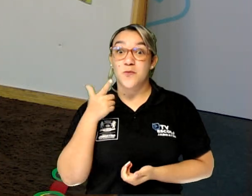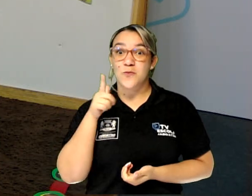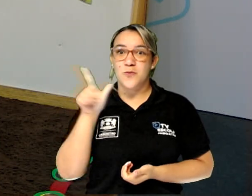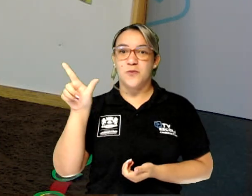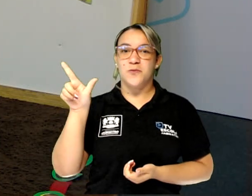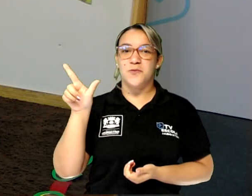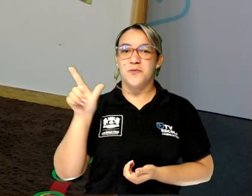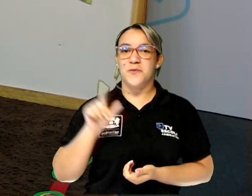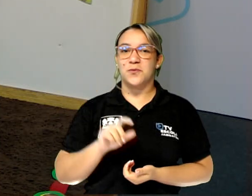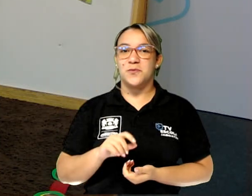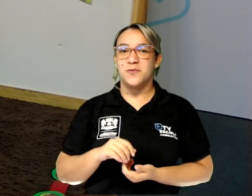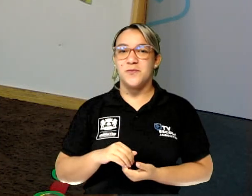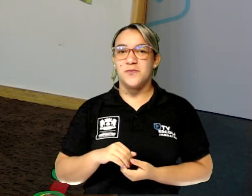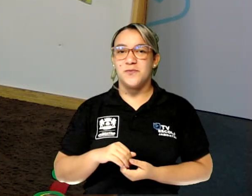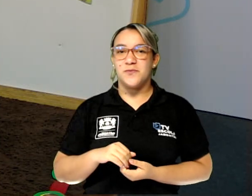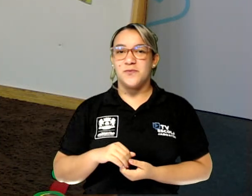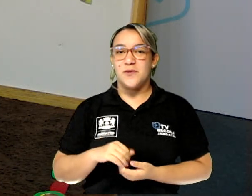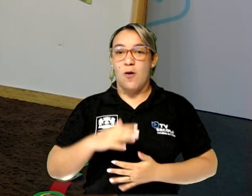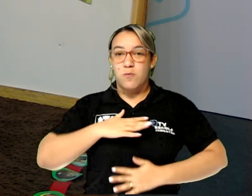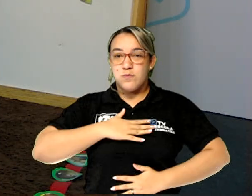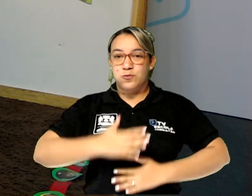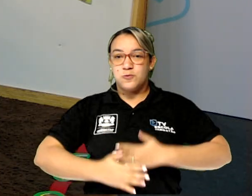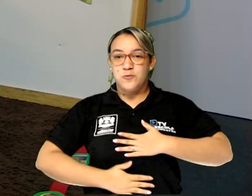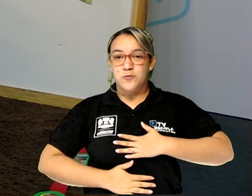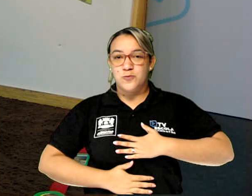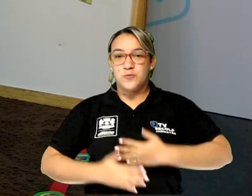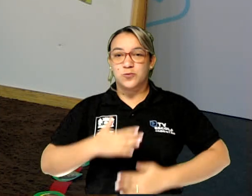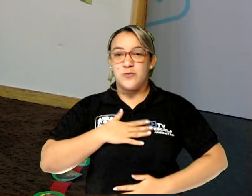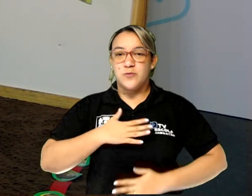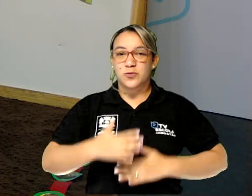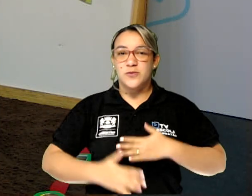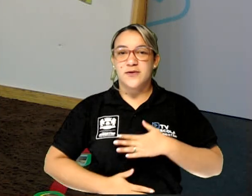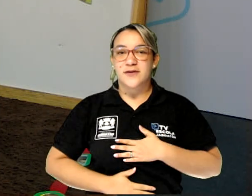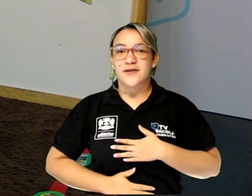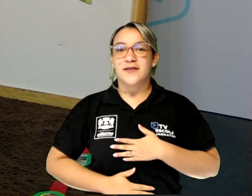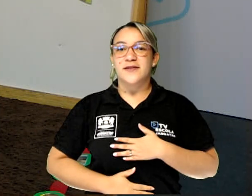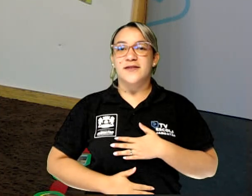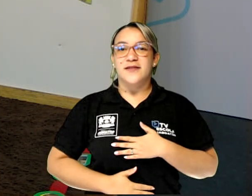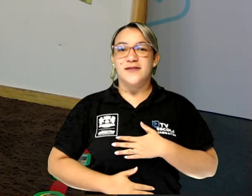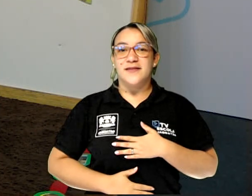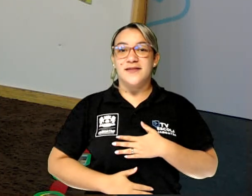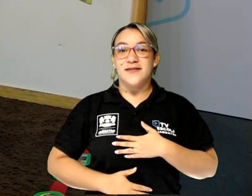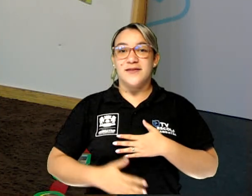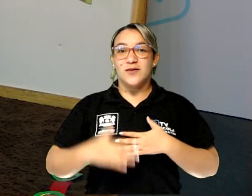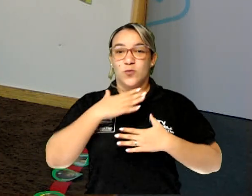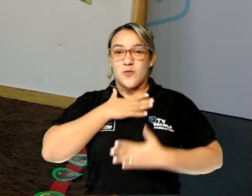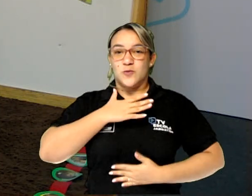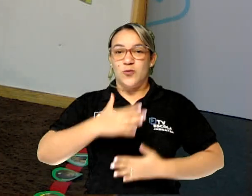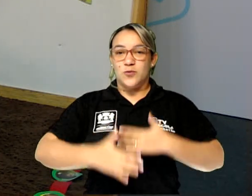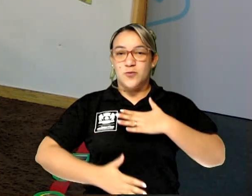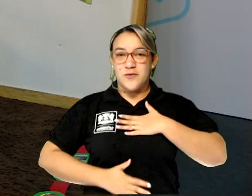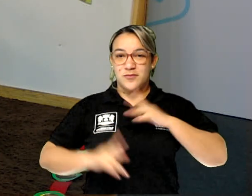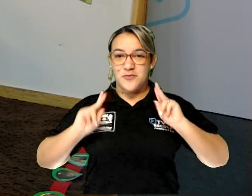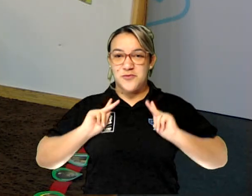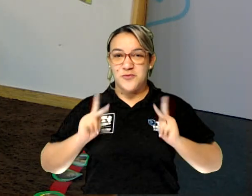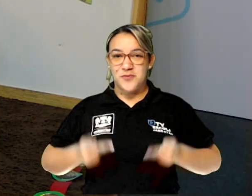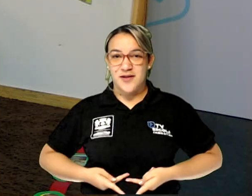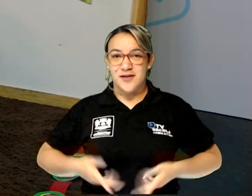Aqui, a parte da barriga, do tronco, que fica no meio do corpo humano.